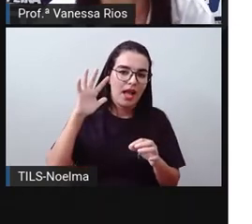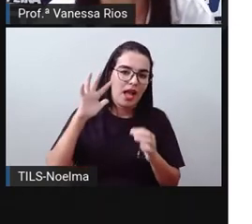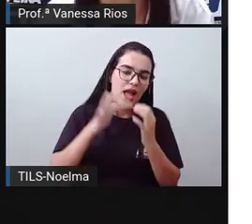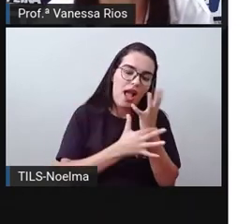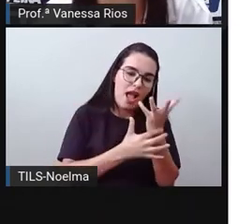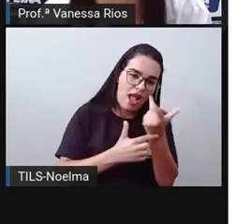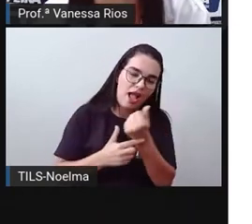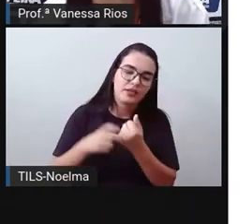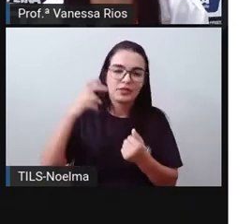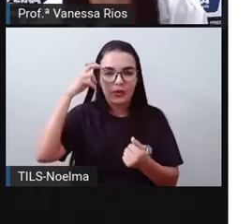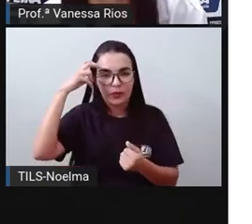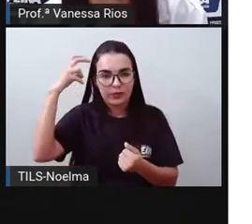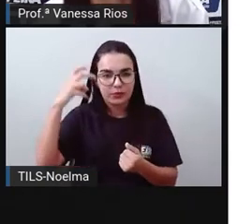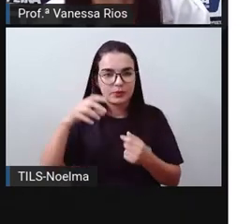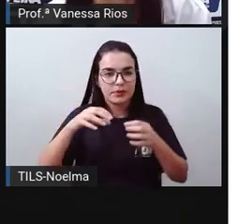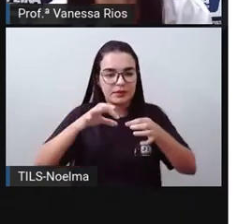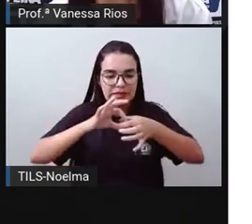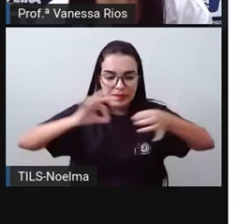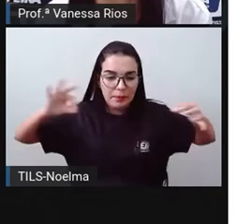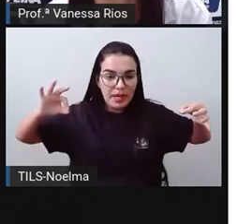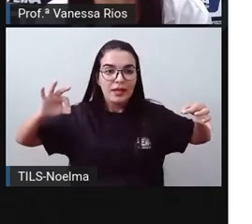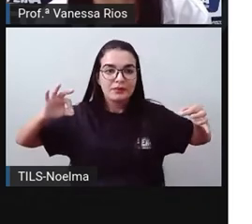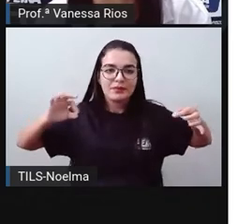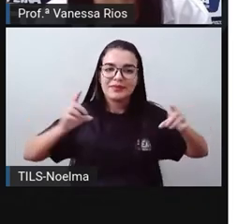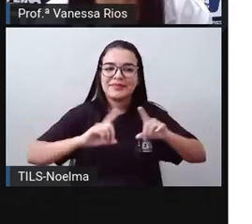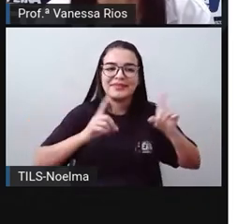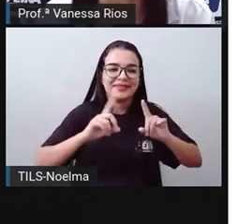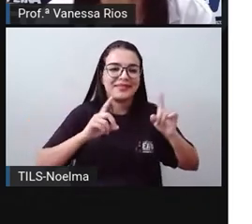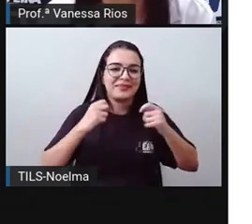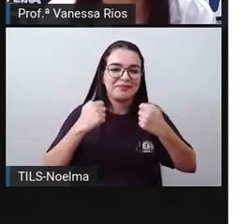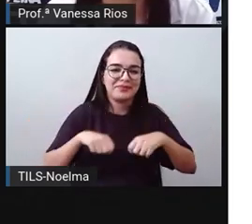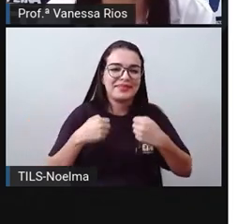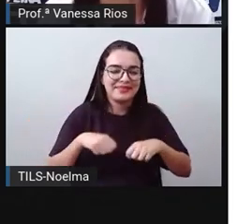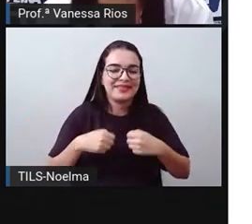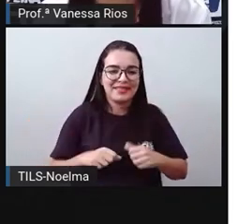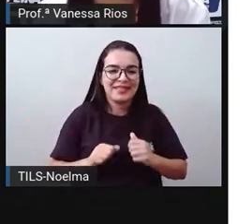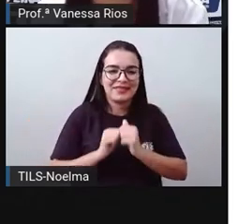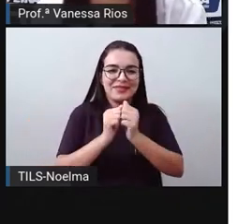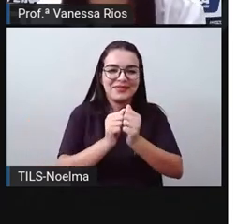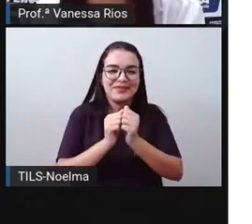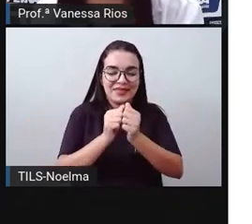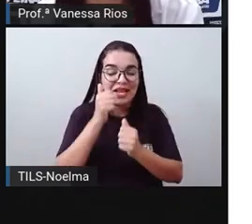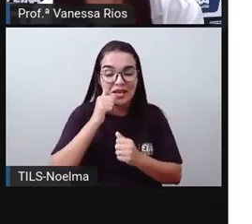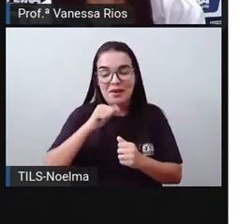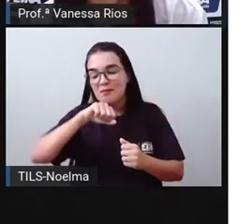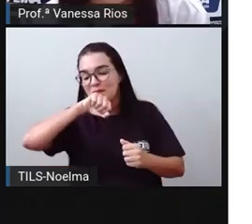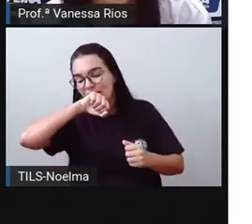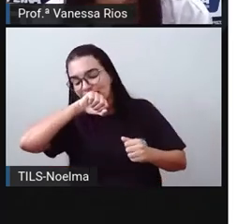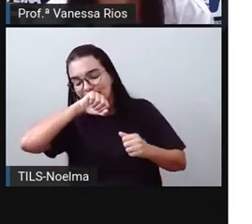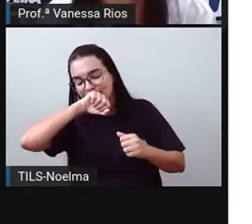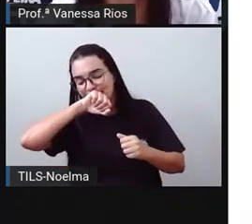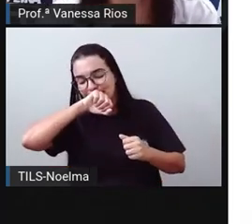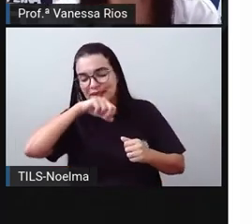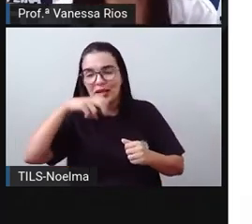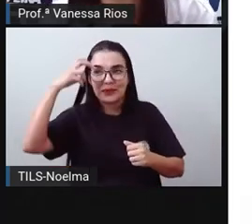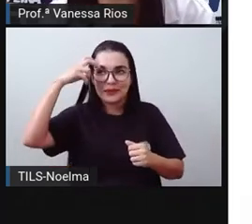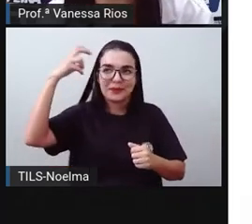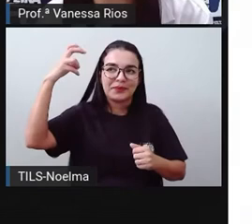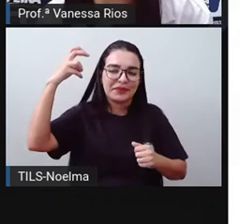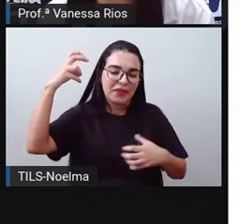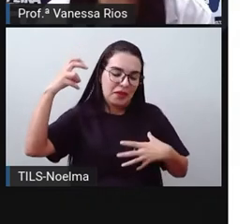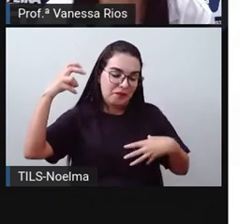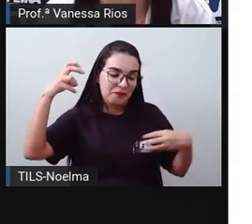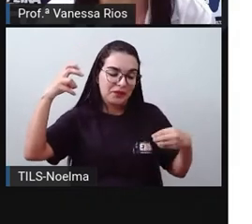indissociáveis. Lembra aí que a Pró falou que a cultura é a mãe da arte, né? É uma forma de